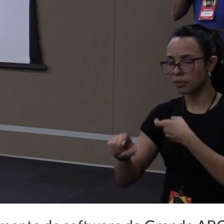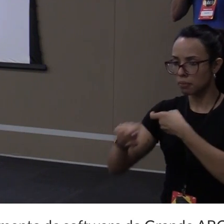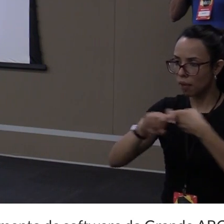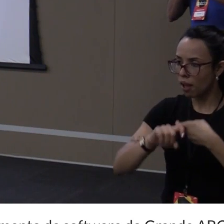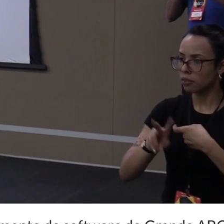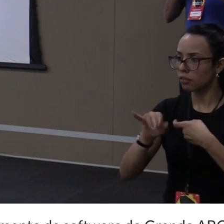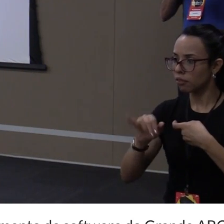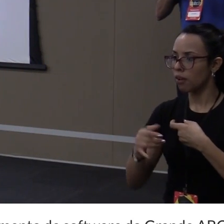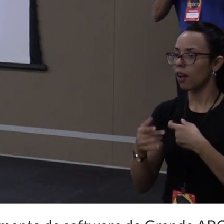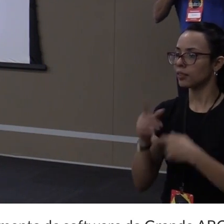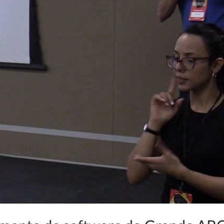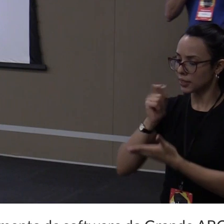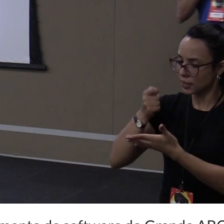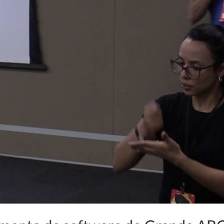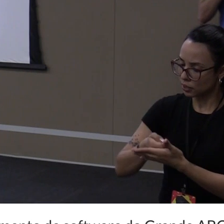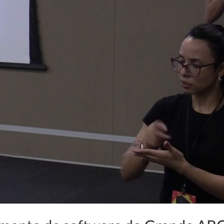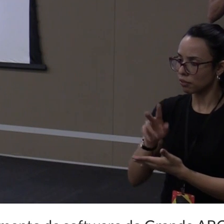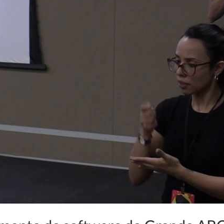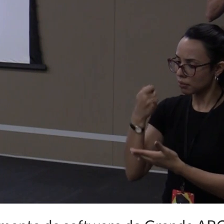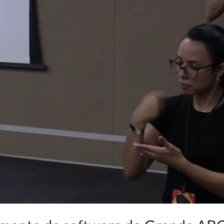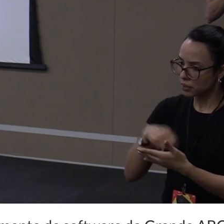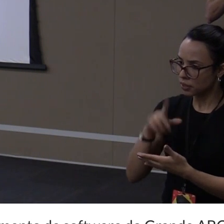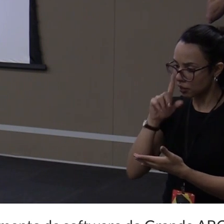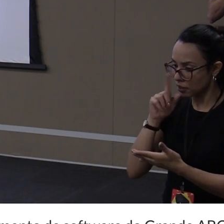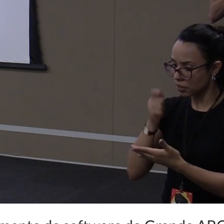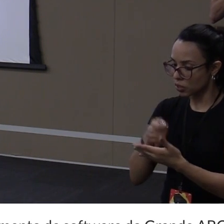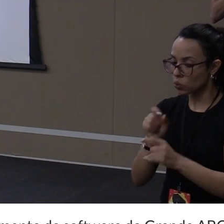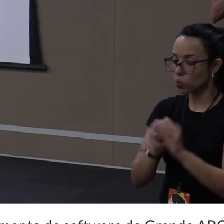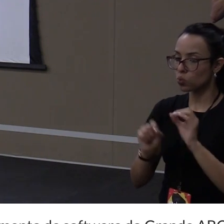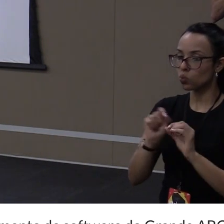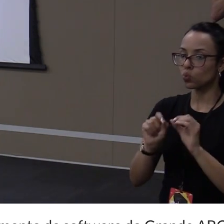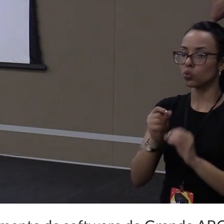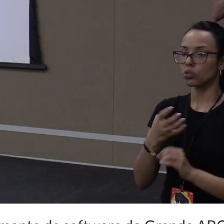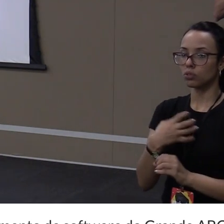e você vai fazer o que precisa ser feito do jeito que você acha que tem que ser.